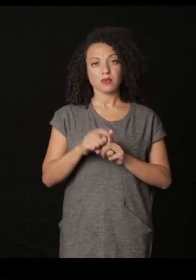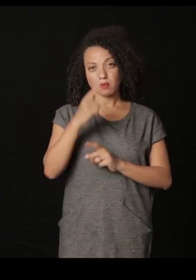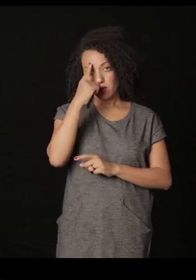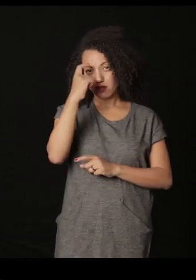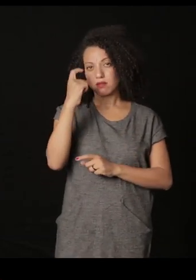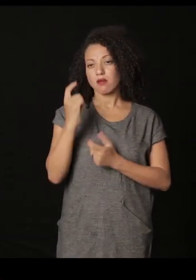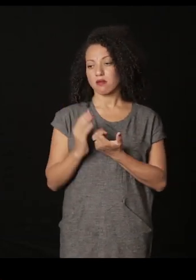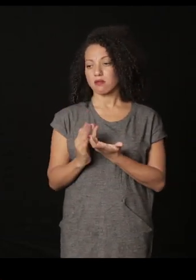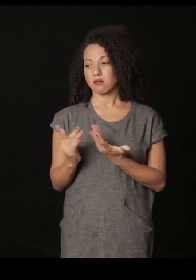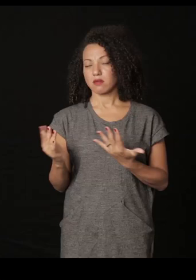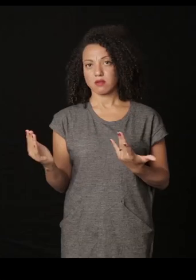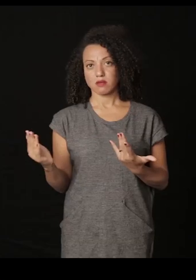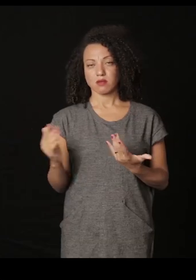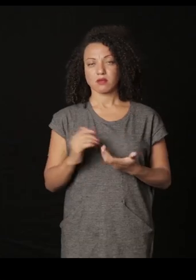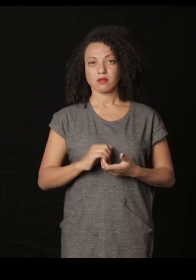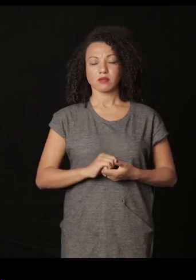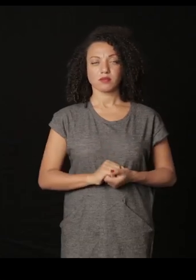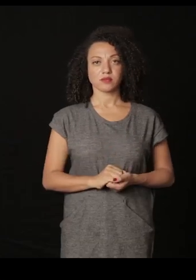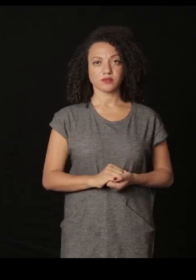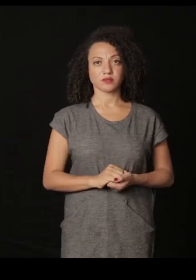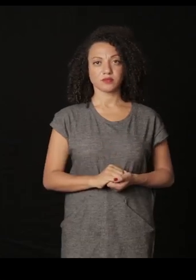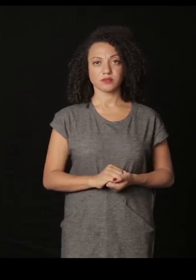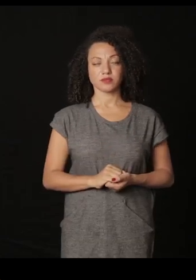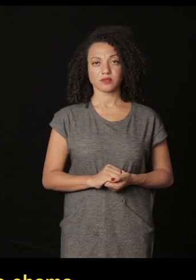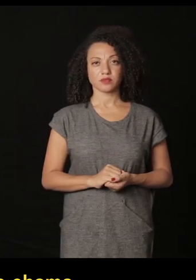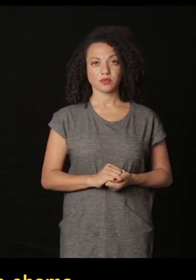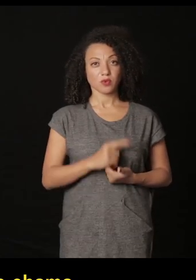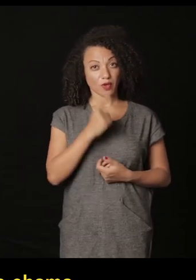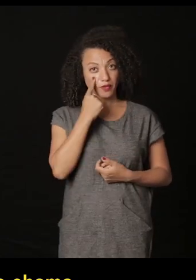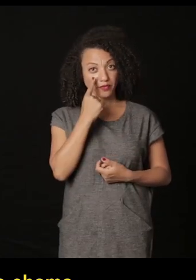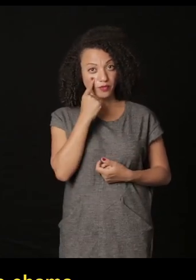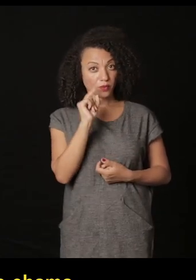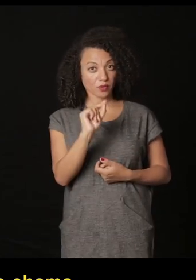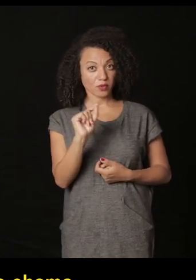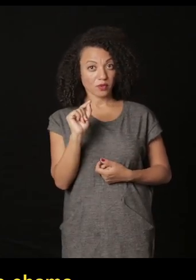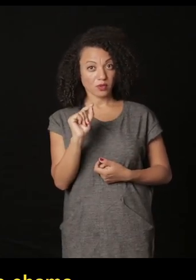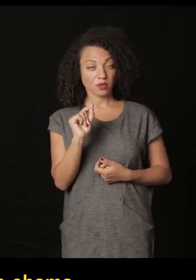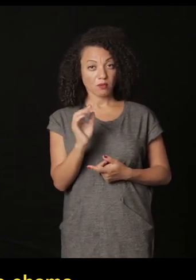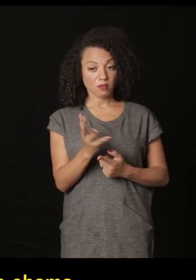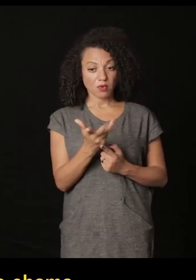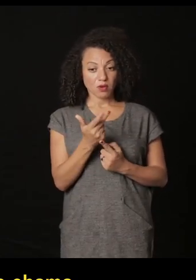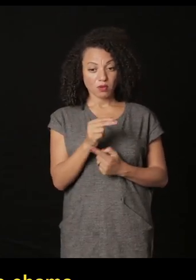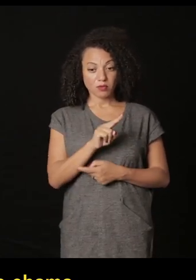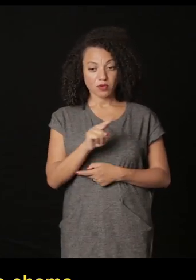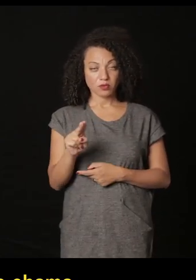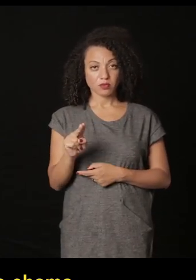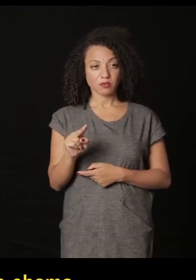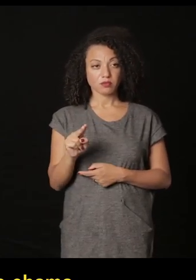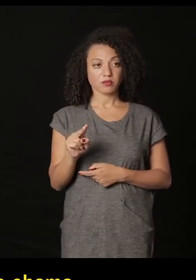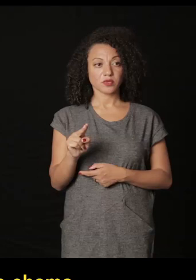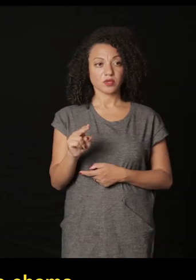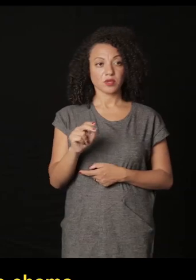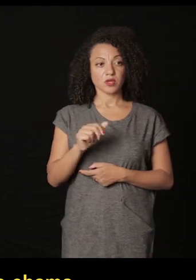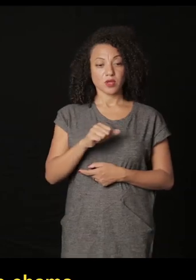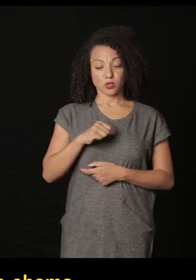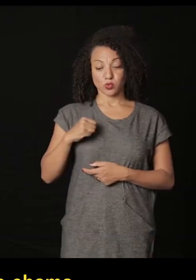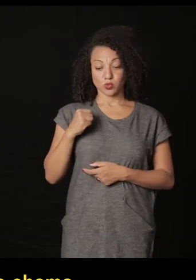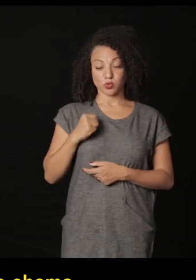a noção de do arquivo e o que ve é uma obra que se chama